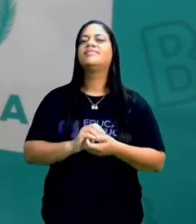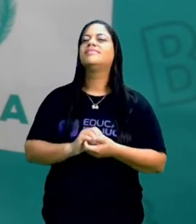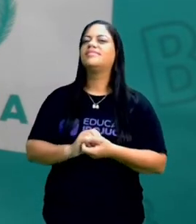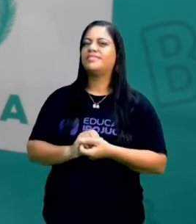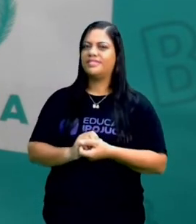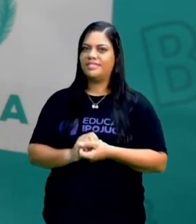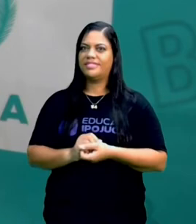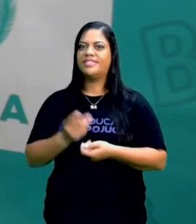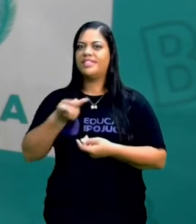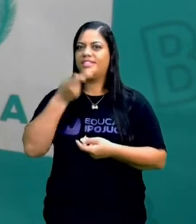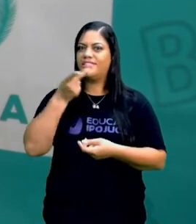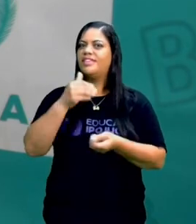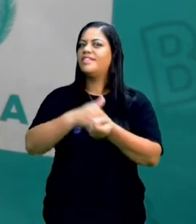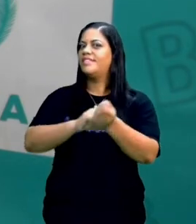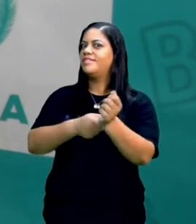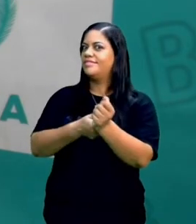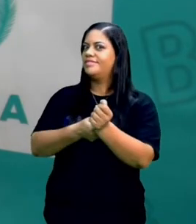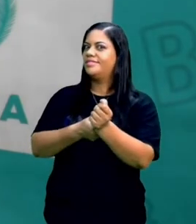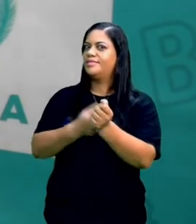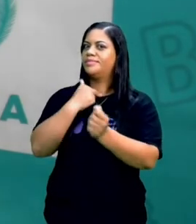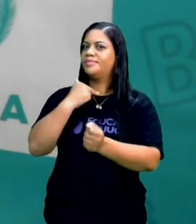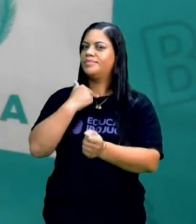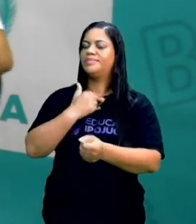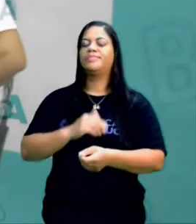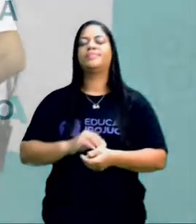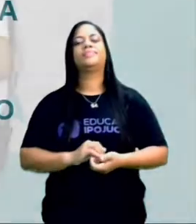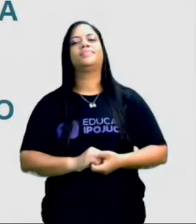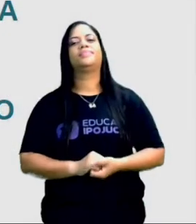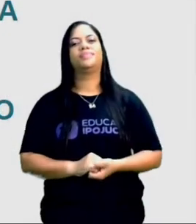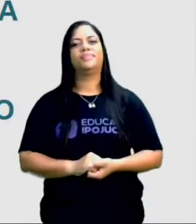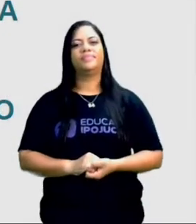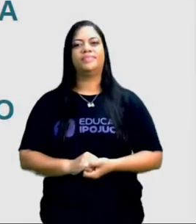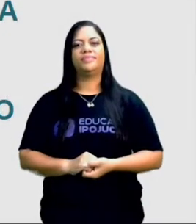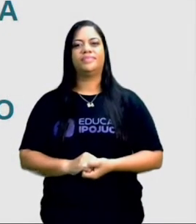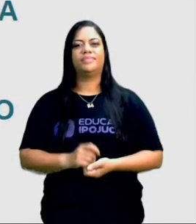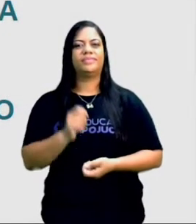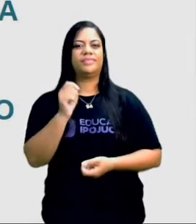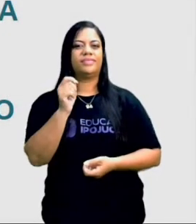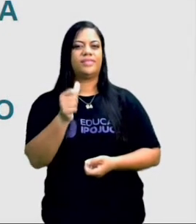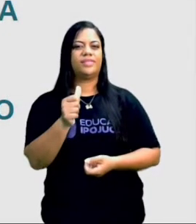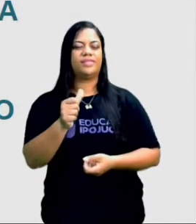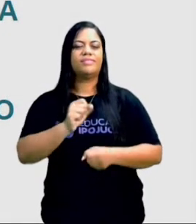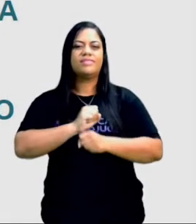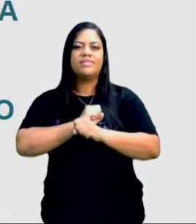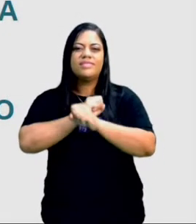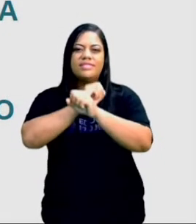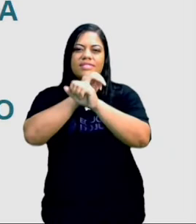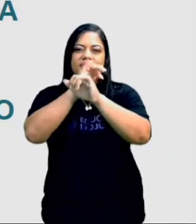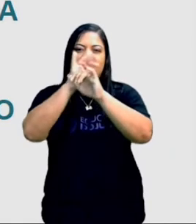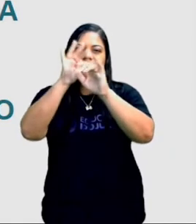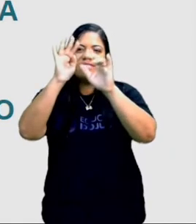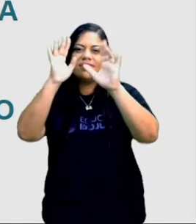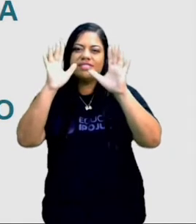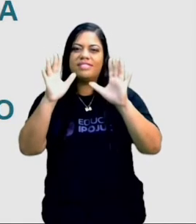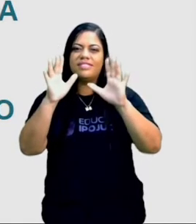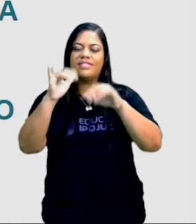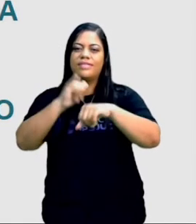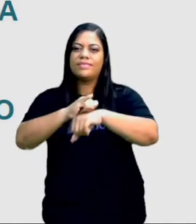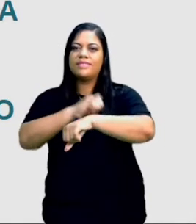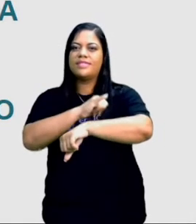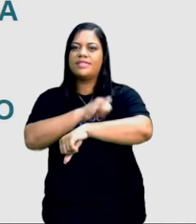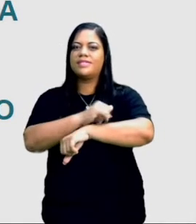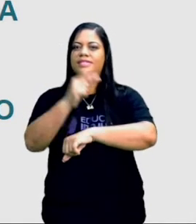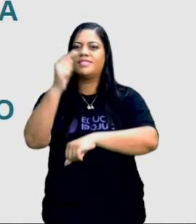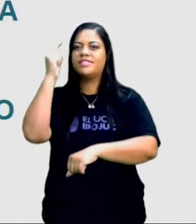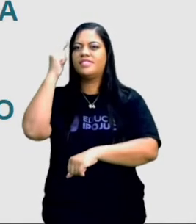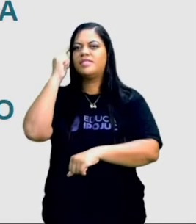porque ele ia contar o seu segredo. Então, estava quase amanhecendo, quando o sapo resolveu